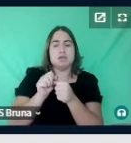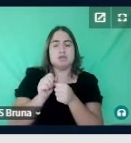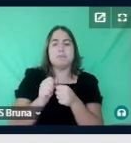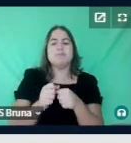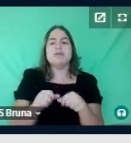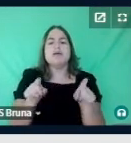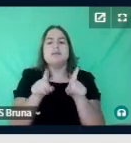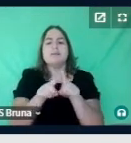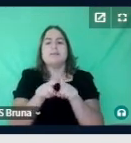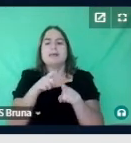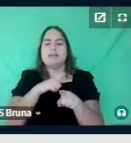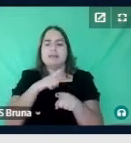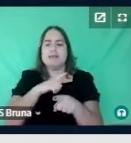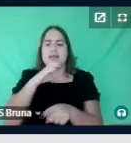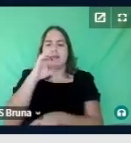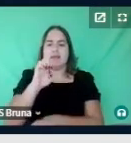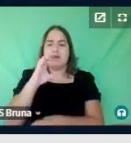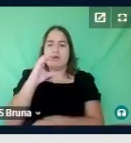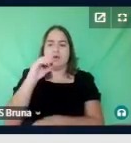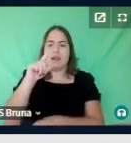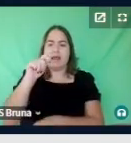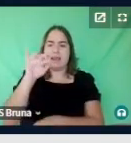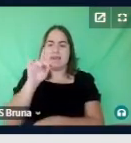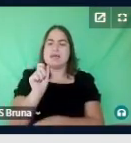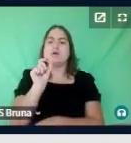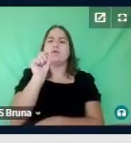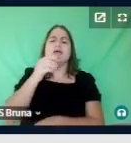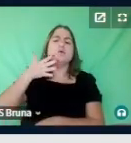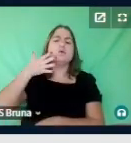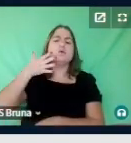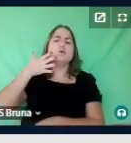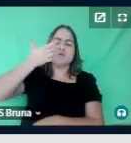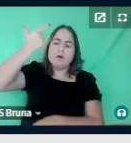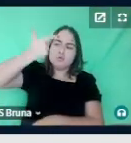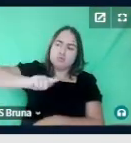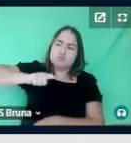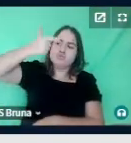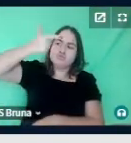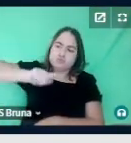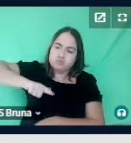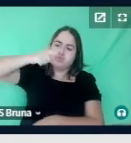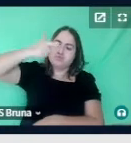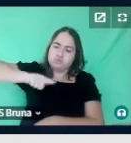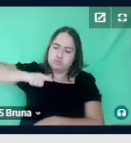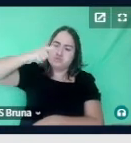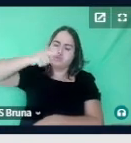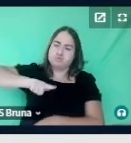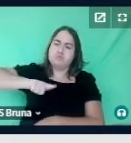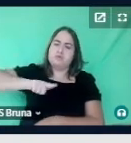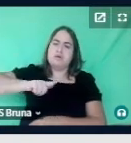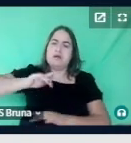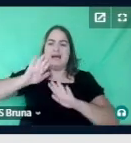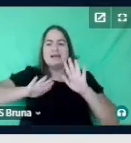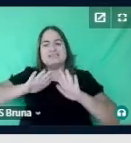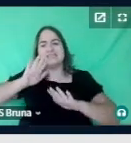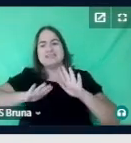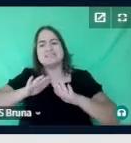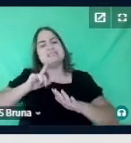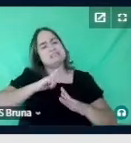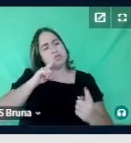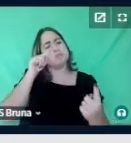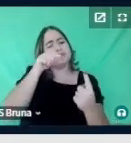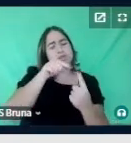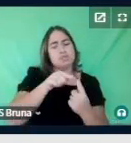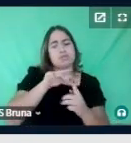ecolalia, ecolalia é um discurso repetitivo, às vezes contextualizado, às vezes não, às vezes